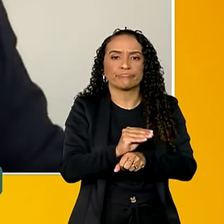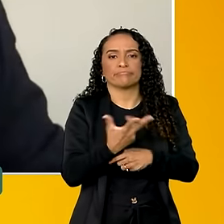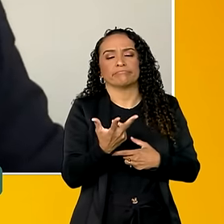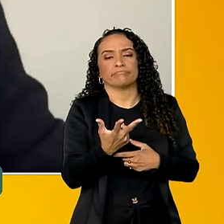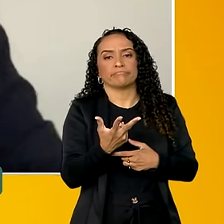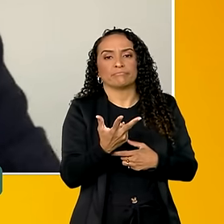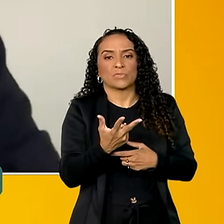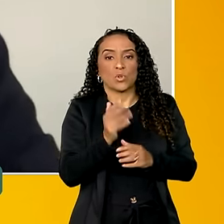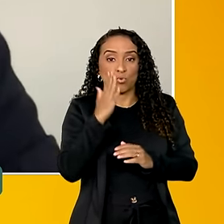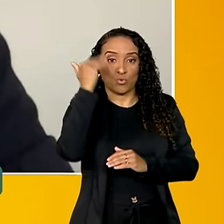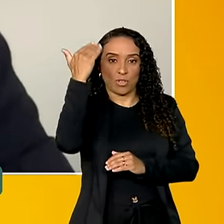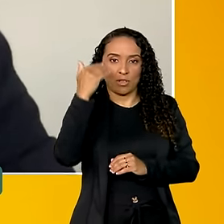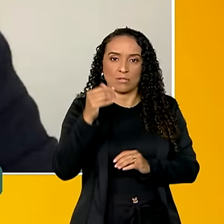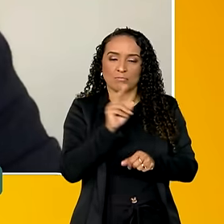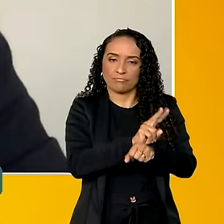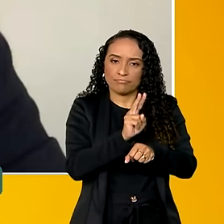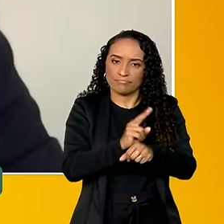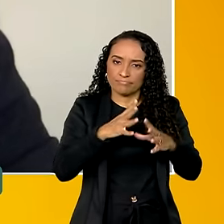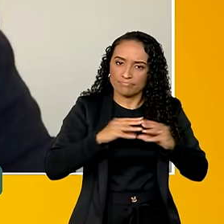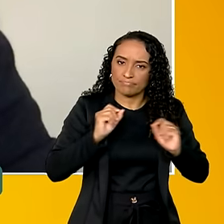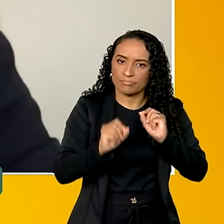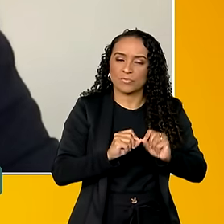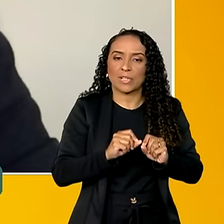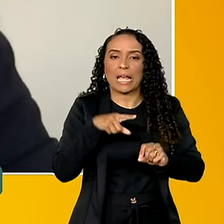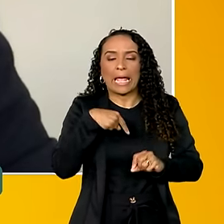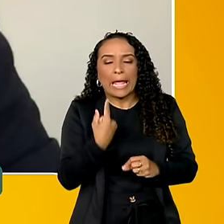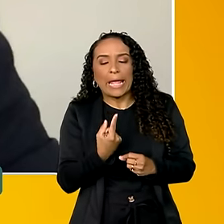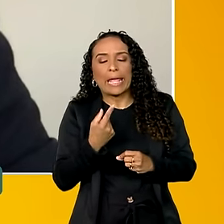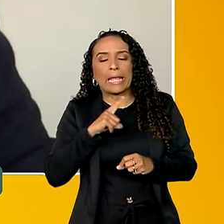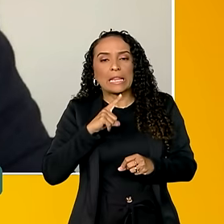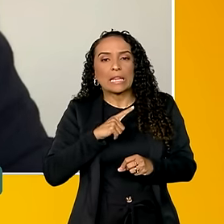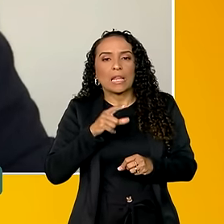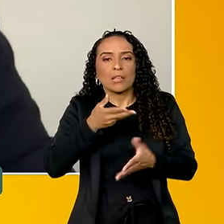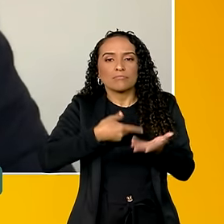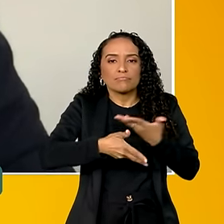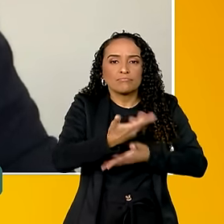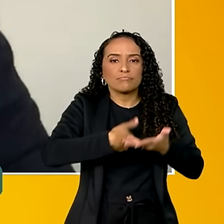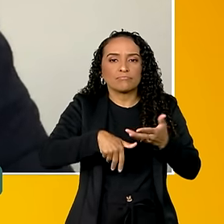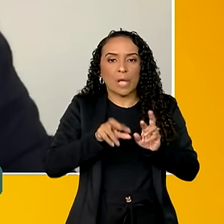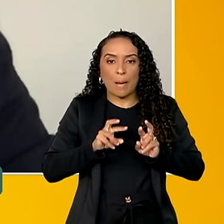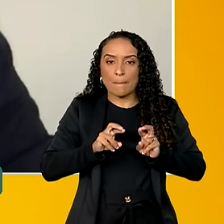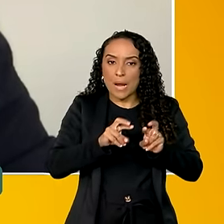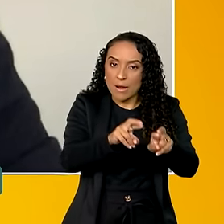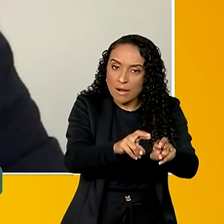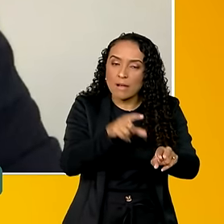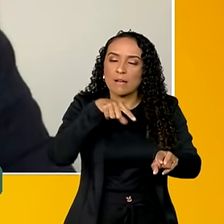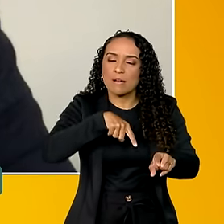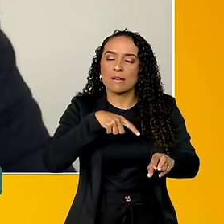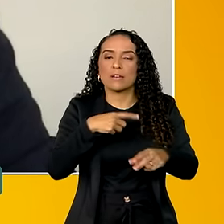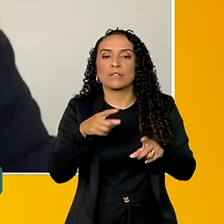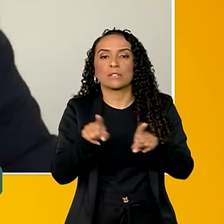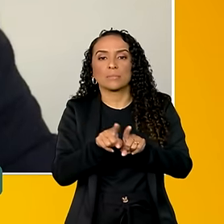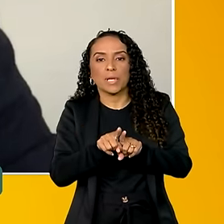sucesso do tratamento, que são casos que envolvem oncologia, os cânceres,